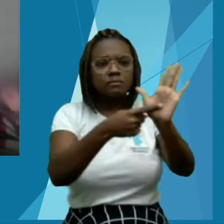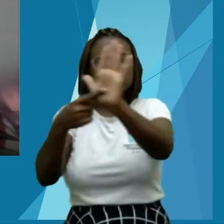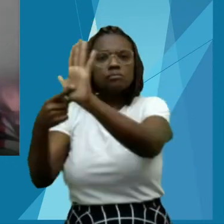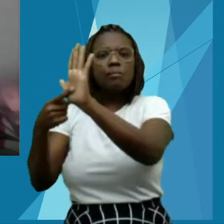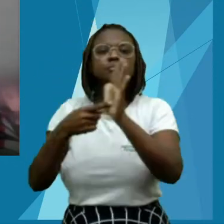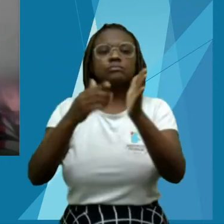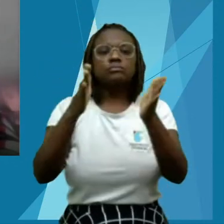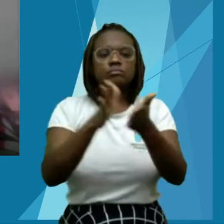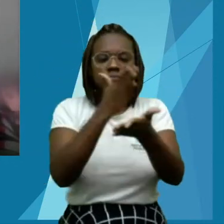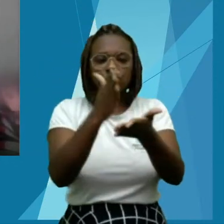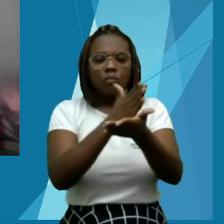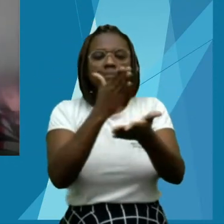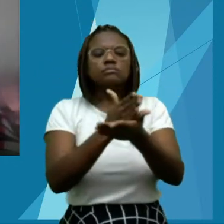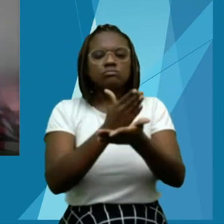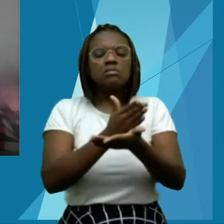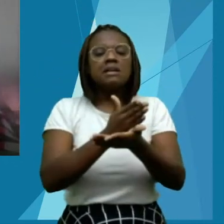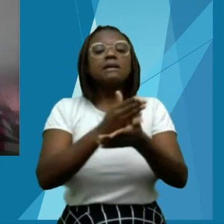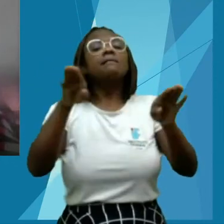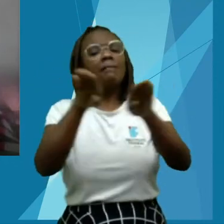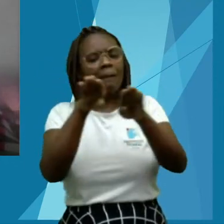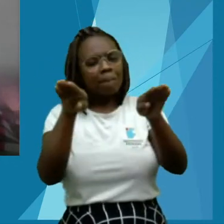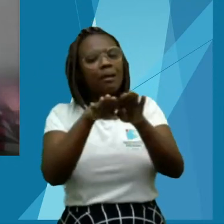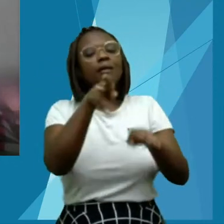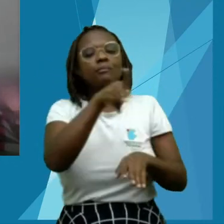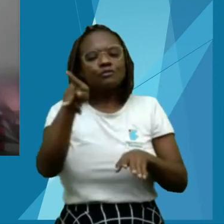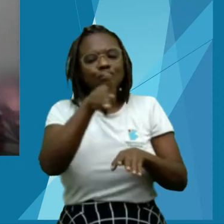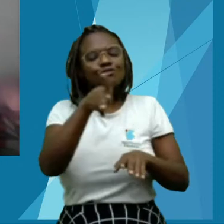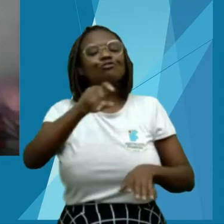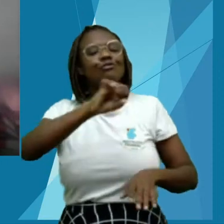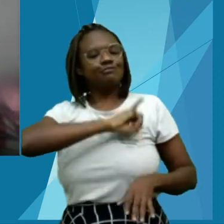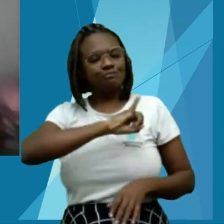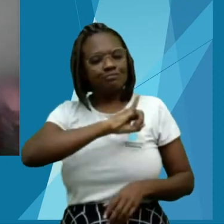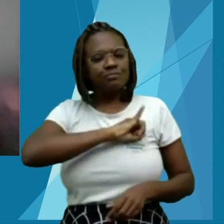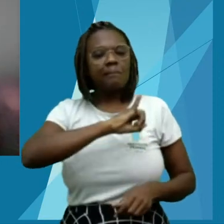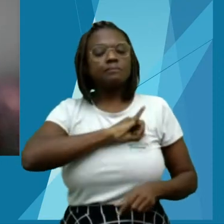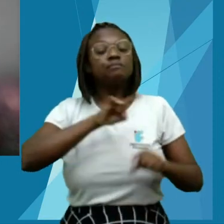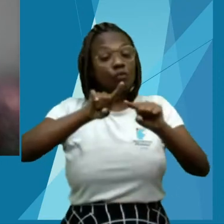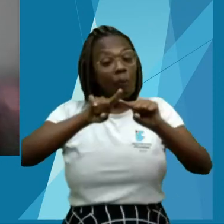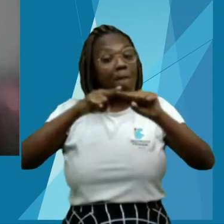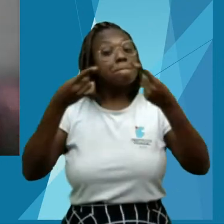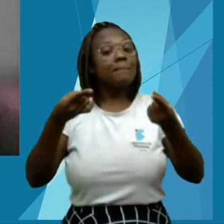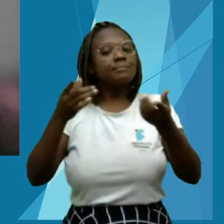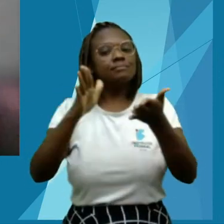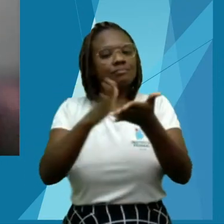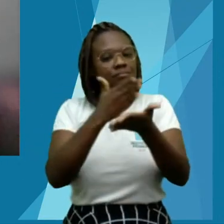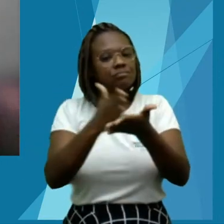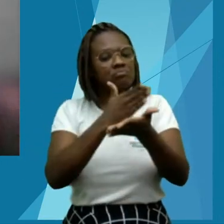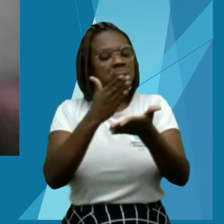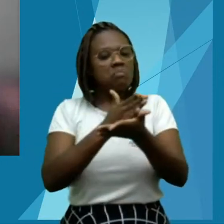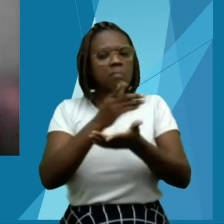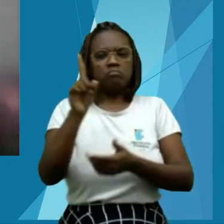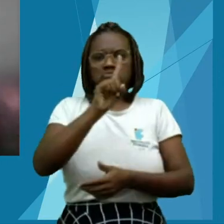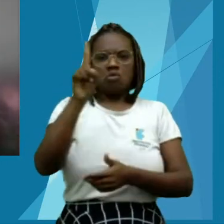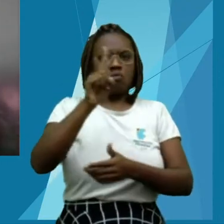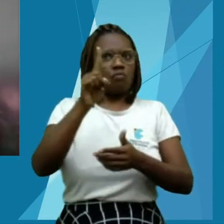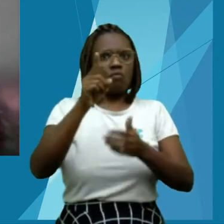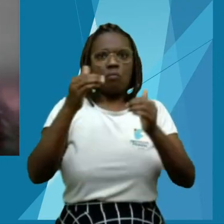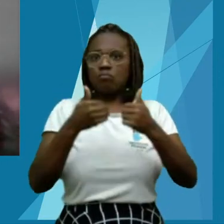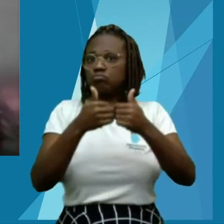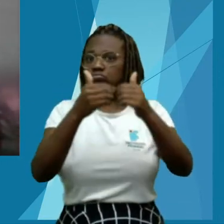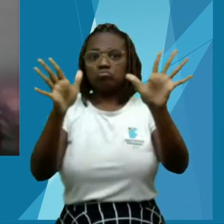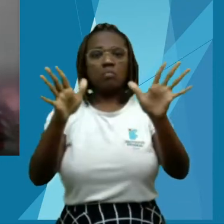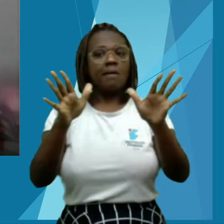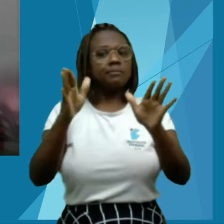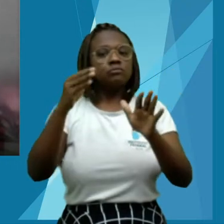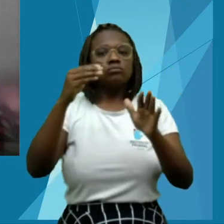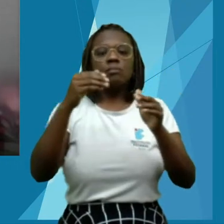que são professores também do Instituto Federal do Acre. Mas esses livros, eles não foram lançados, publicados